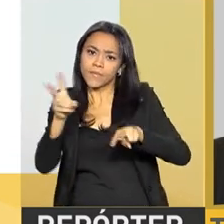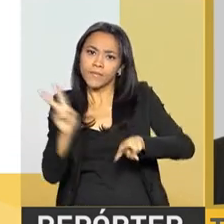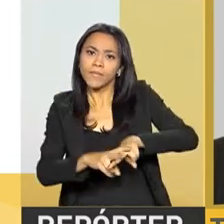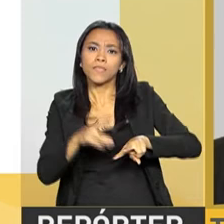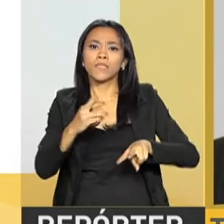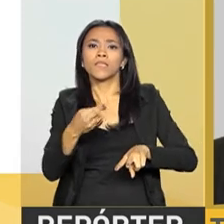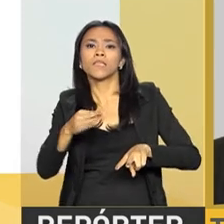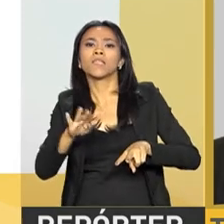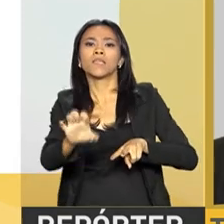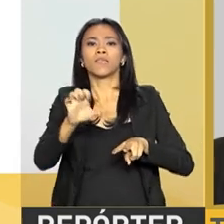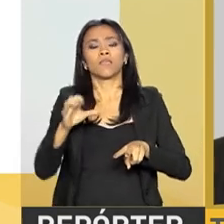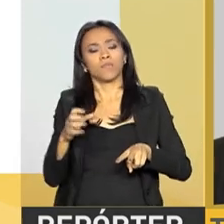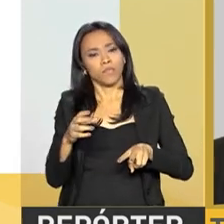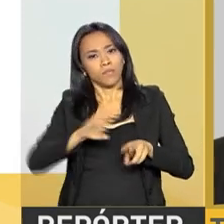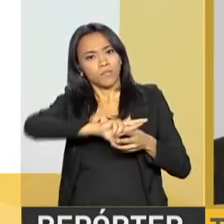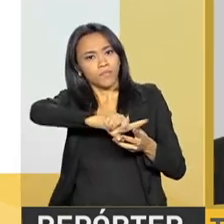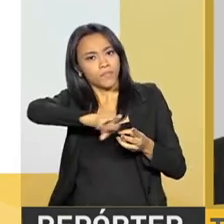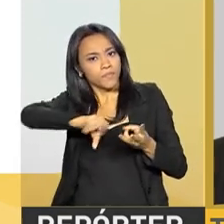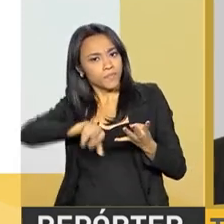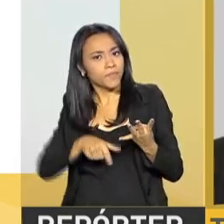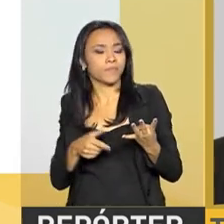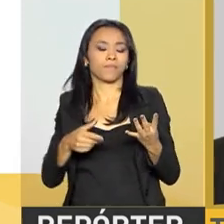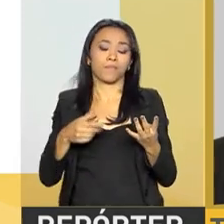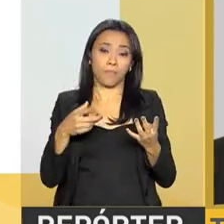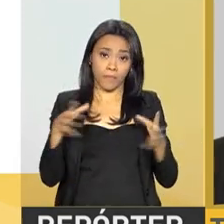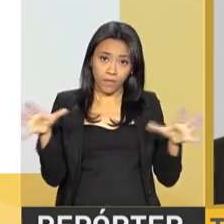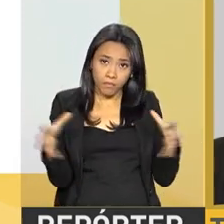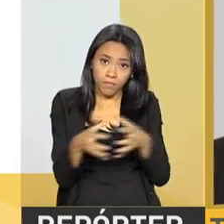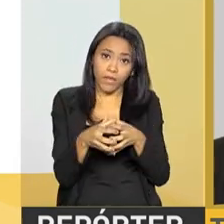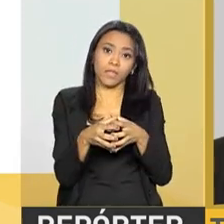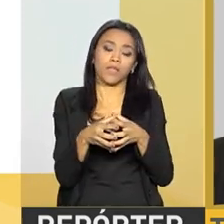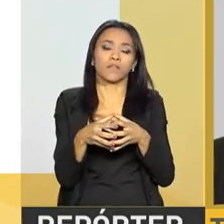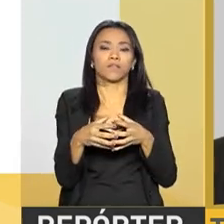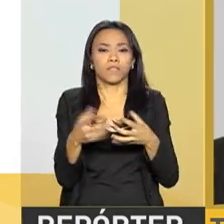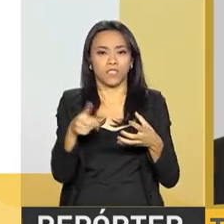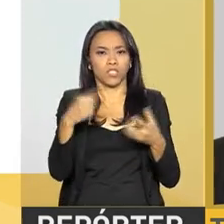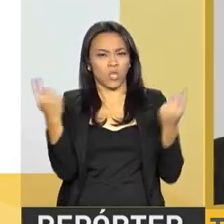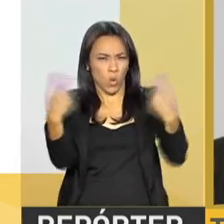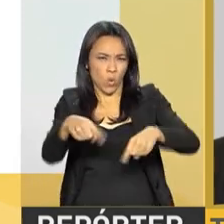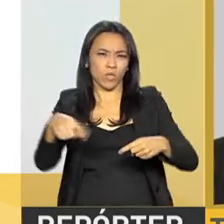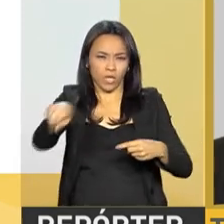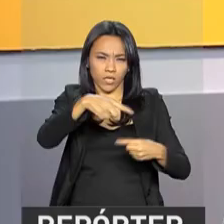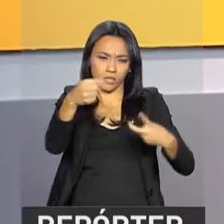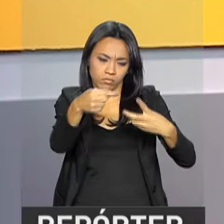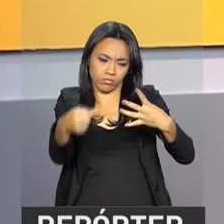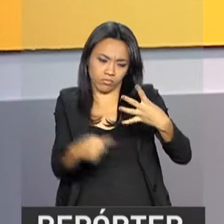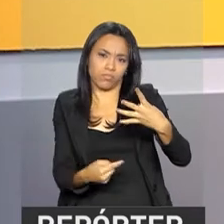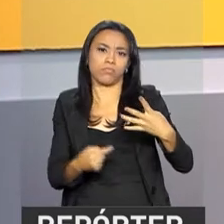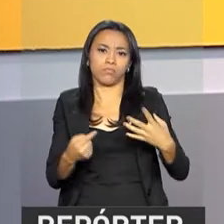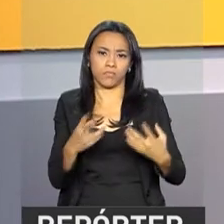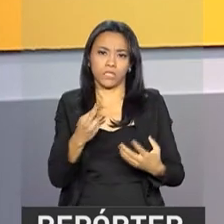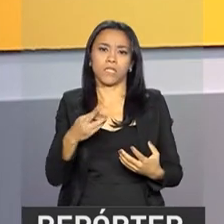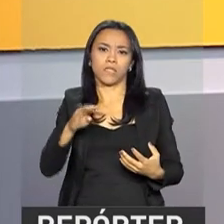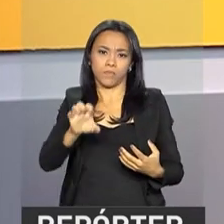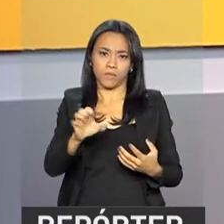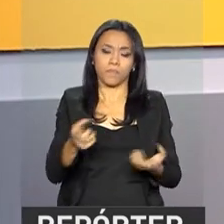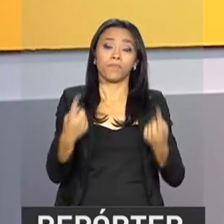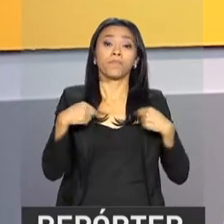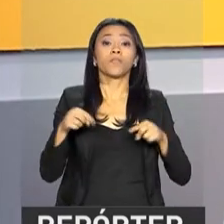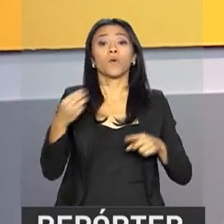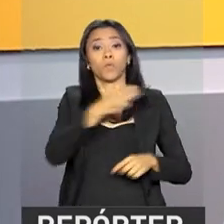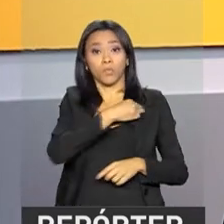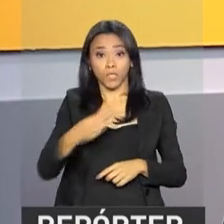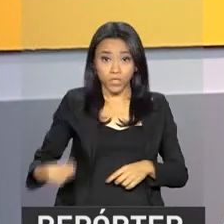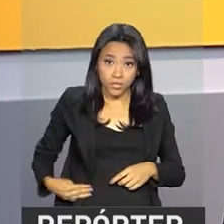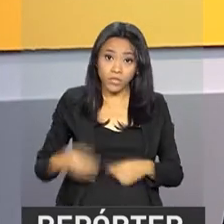organizado. Até temos um espaço sul-americano completo de repressão a esses crimes todos. O ministro da Defesa,